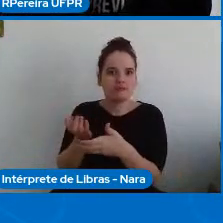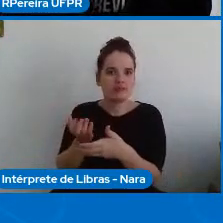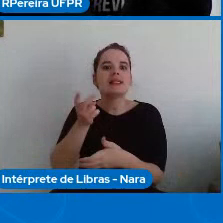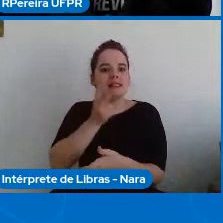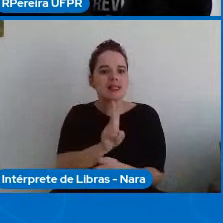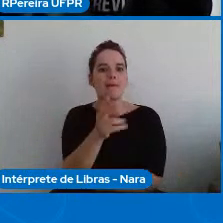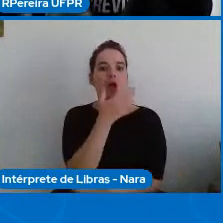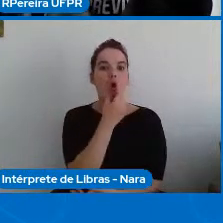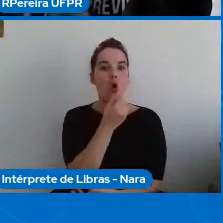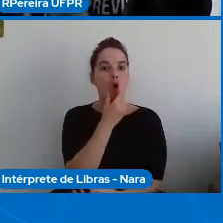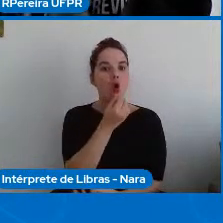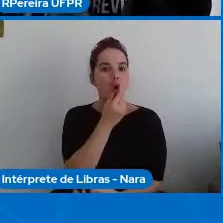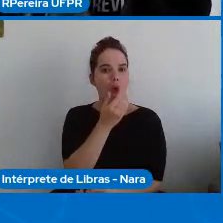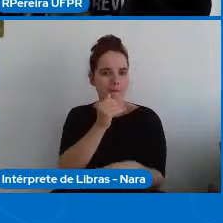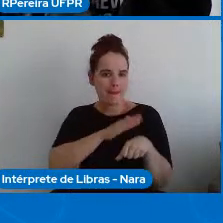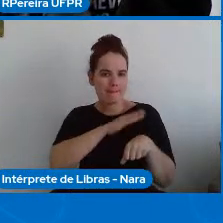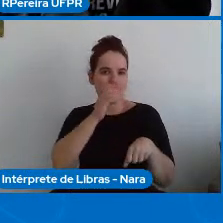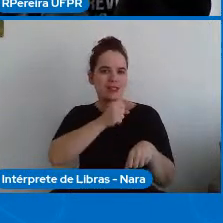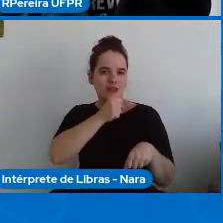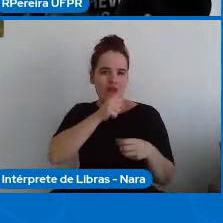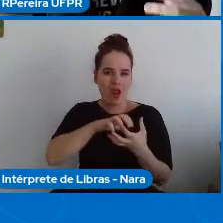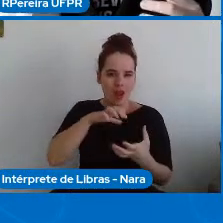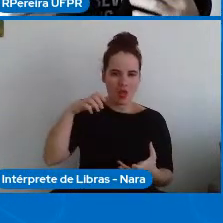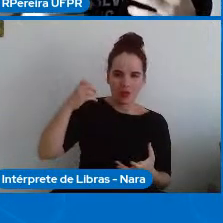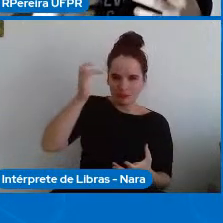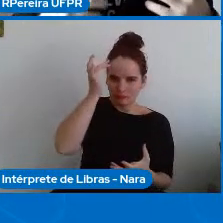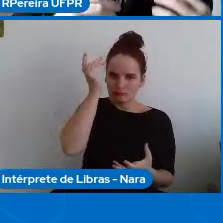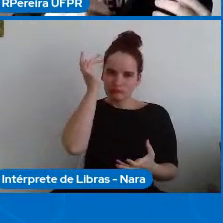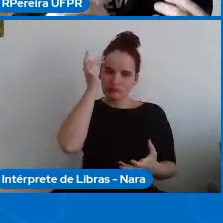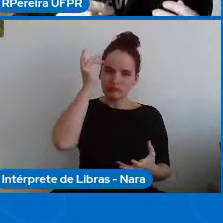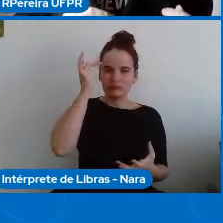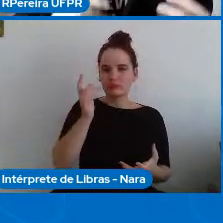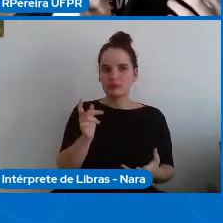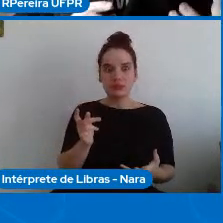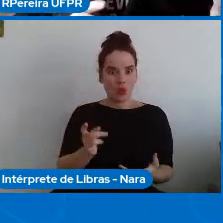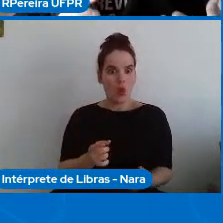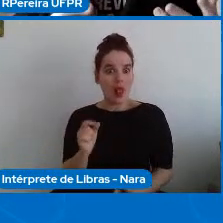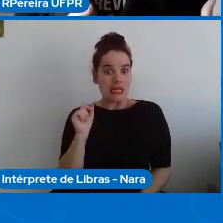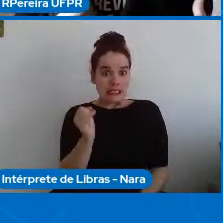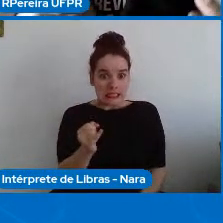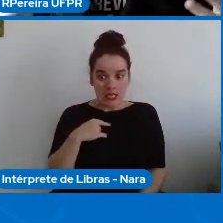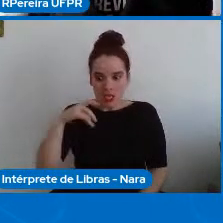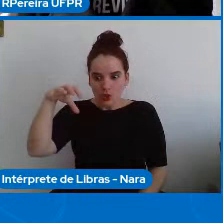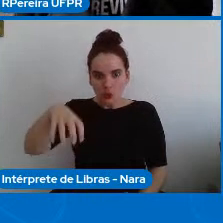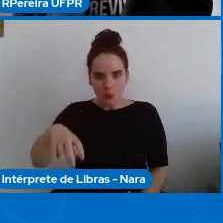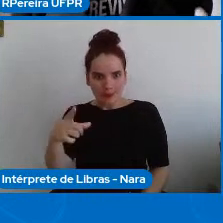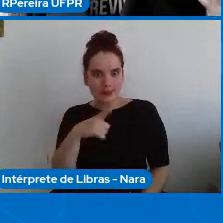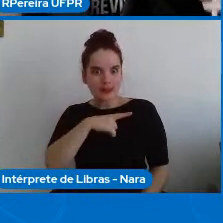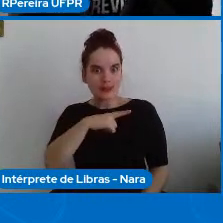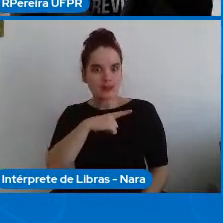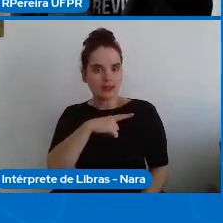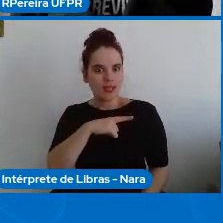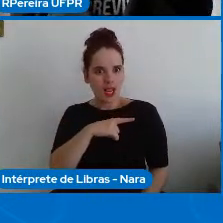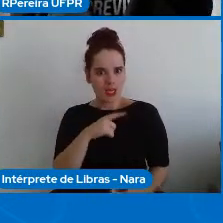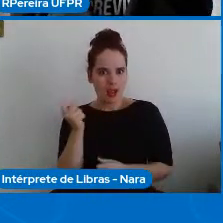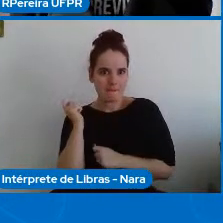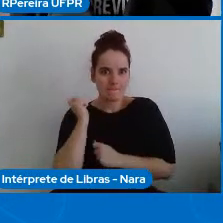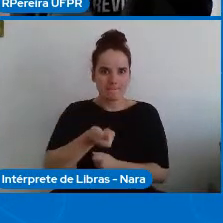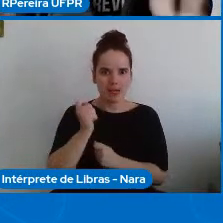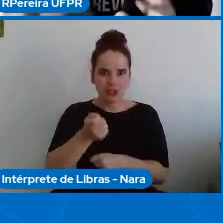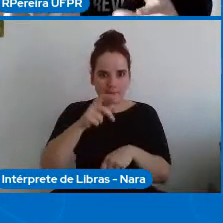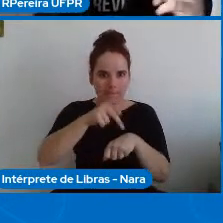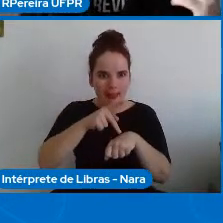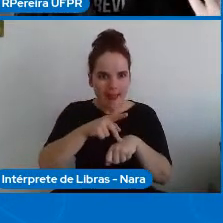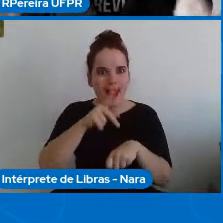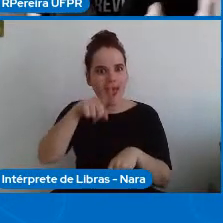homens mais sêniors da tribo. Então, ter um machado de pedra era um símbolo de respeito e hierarquia